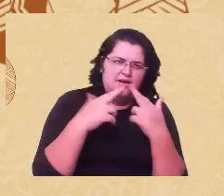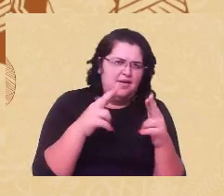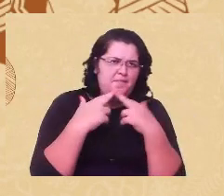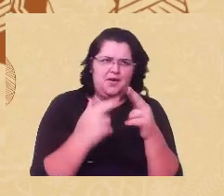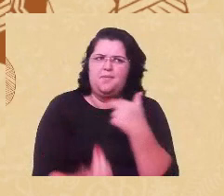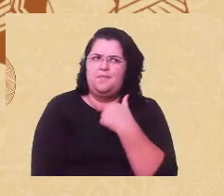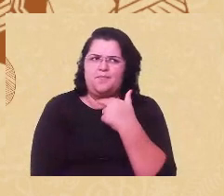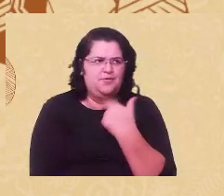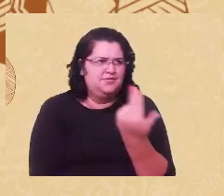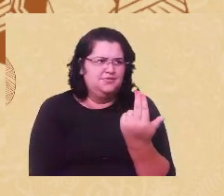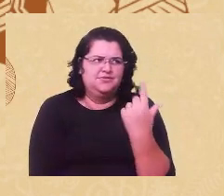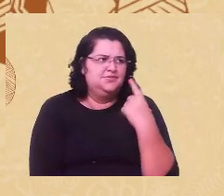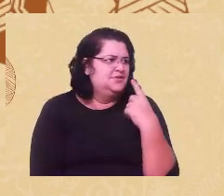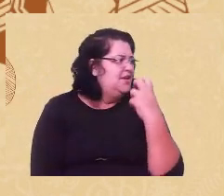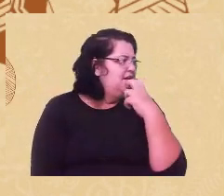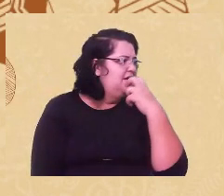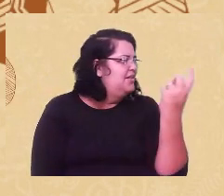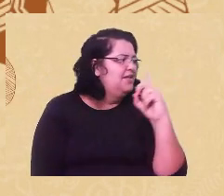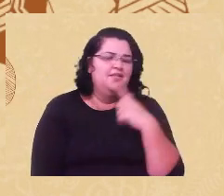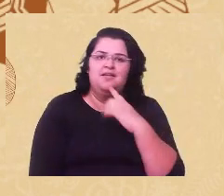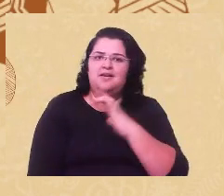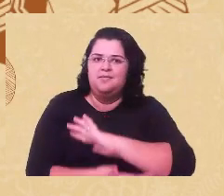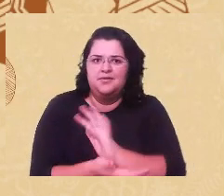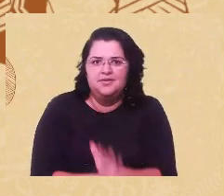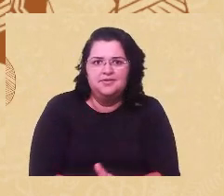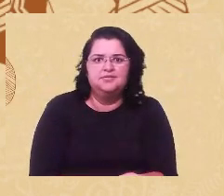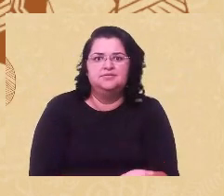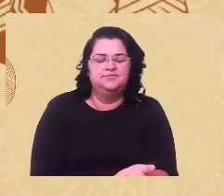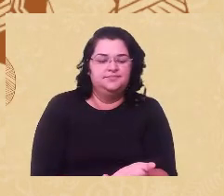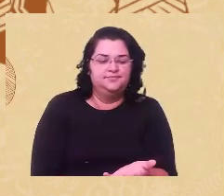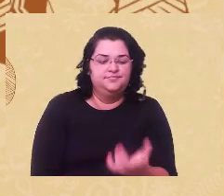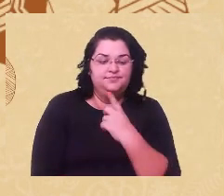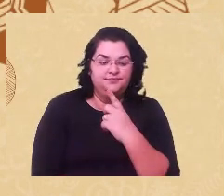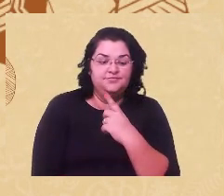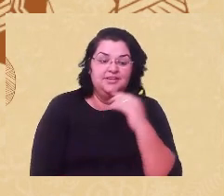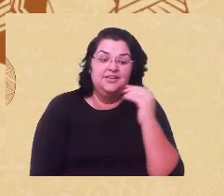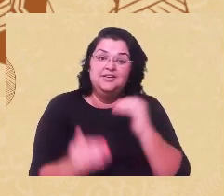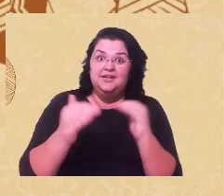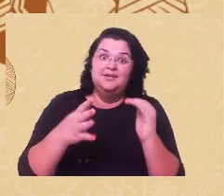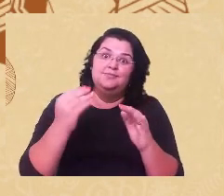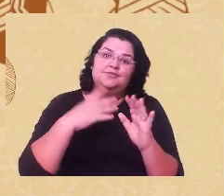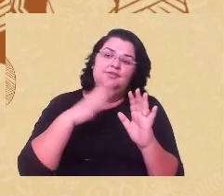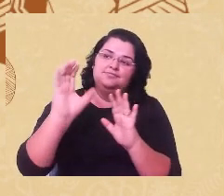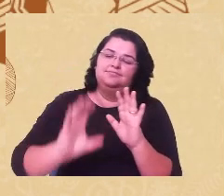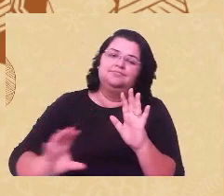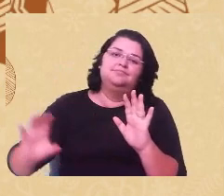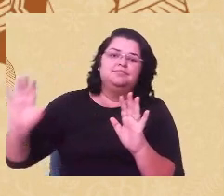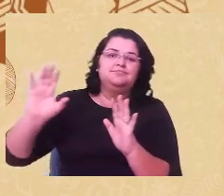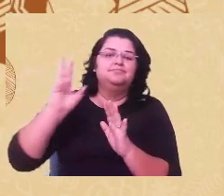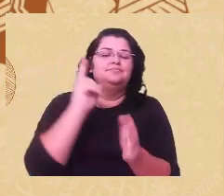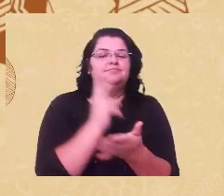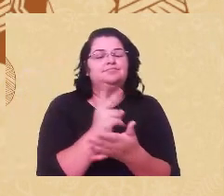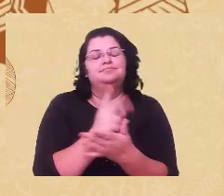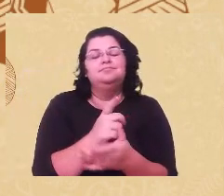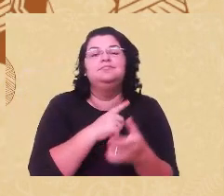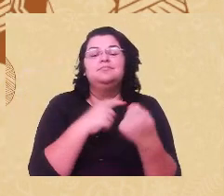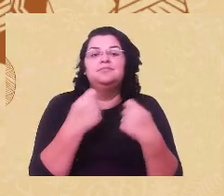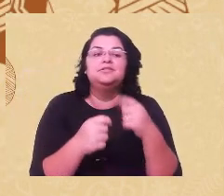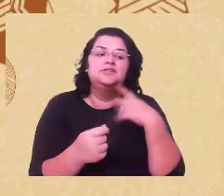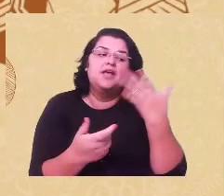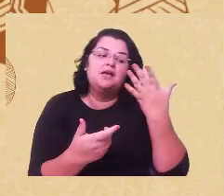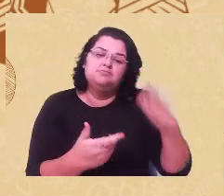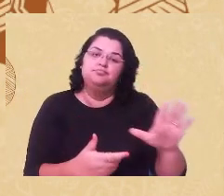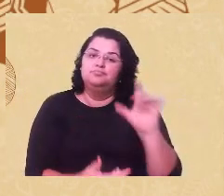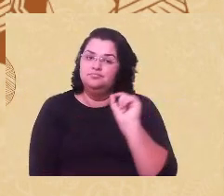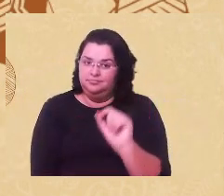não pode gritar porque senão a gente vai ser maltratada e isso se capilariza em muitos campos, né, então precisamos recusar isso, né,